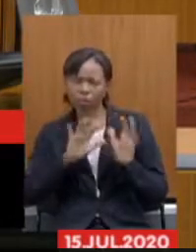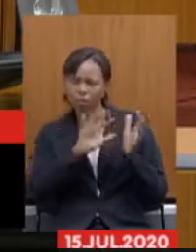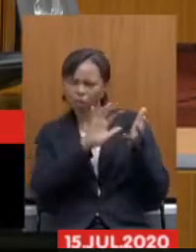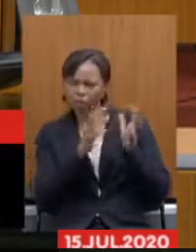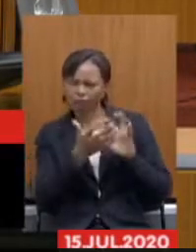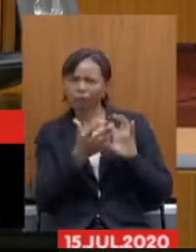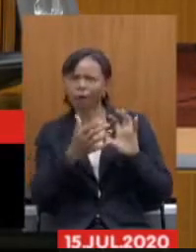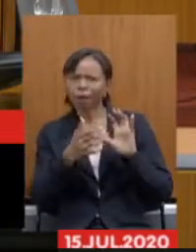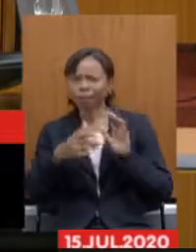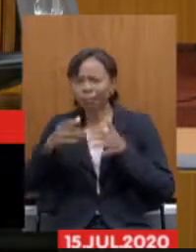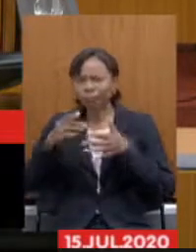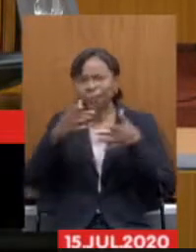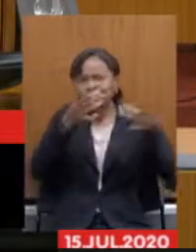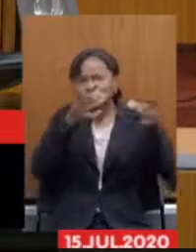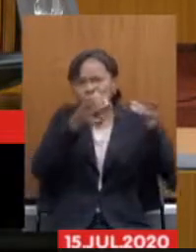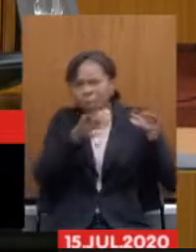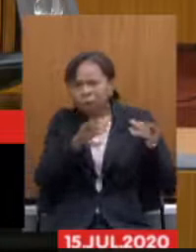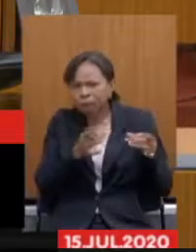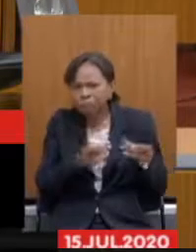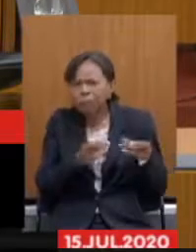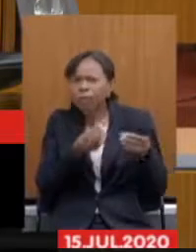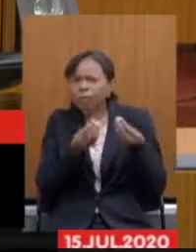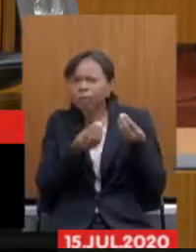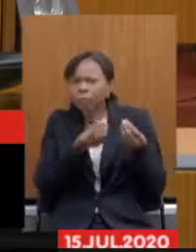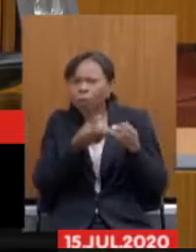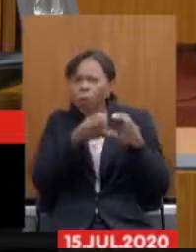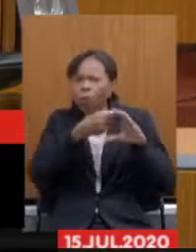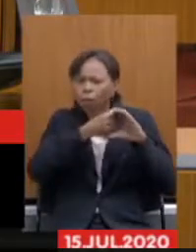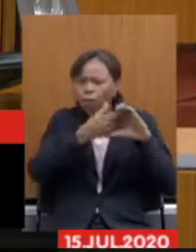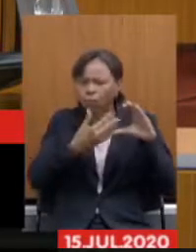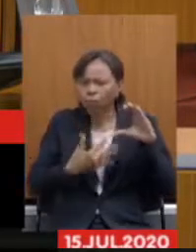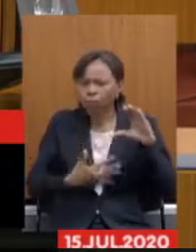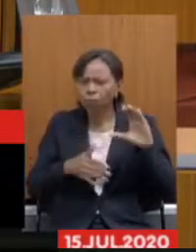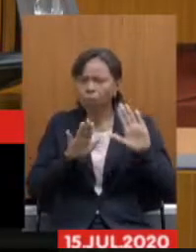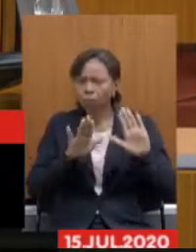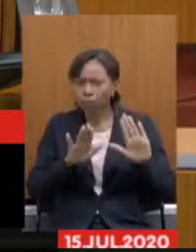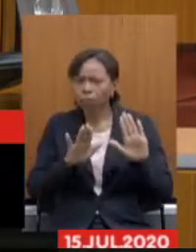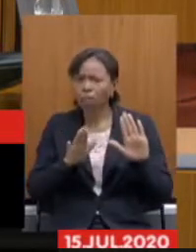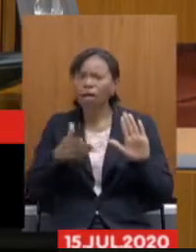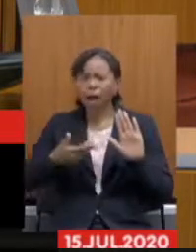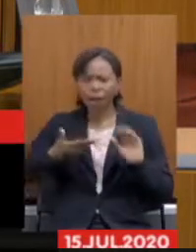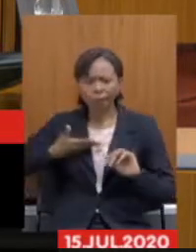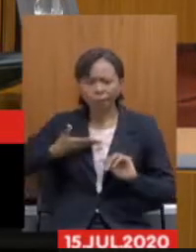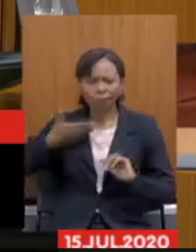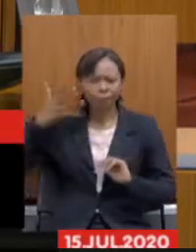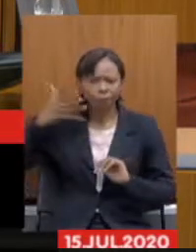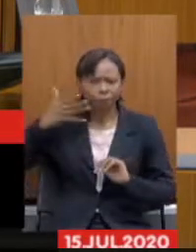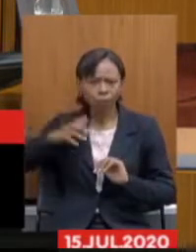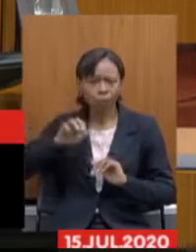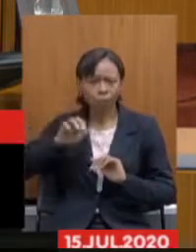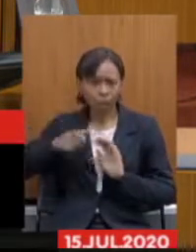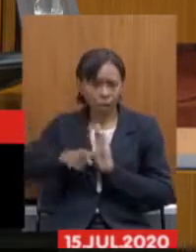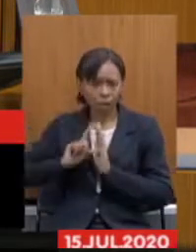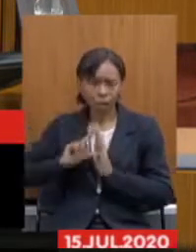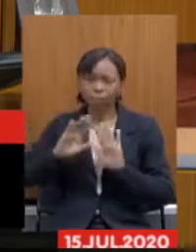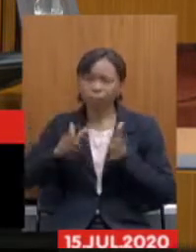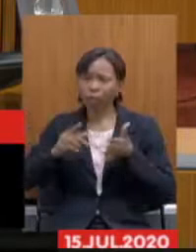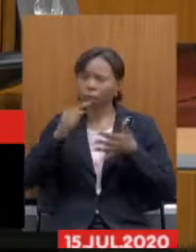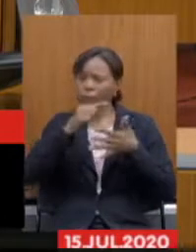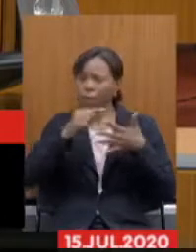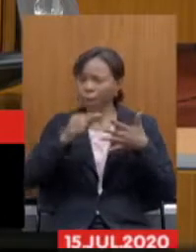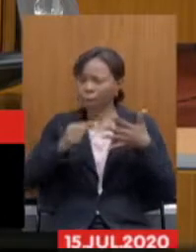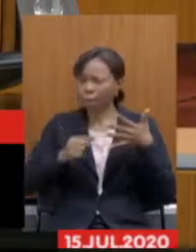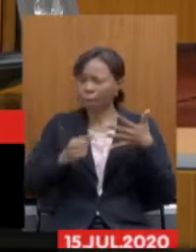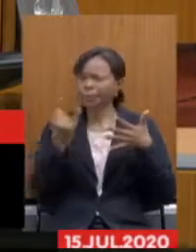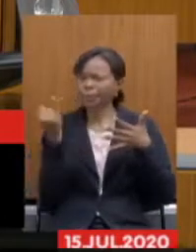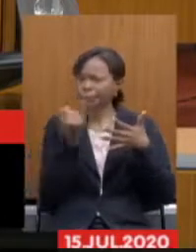aqui nas particularidades da reforma em os colegas que nos antecederam já trouxeram pontos aí que já seriam suficientes para